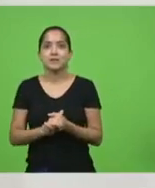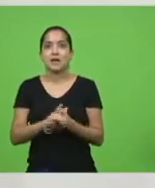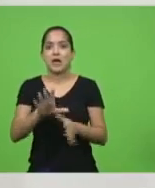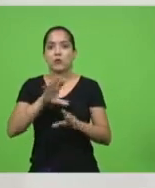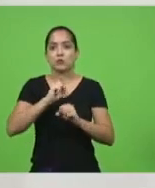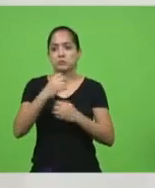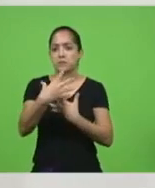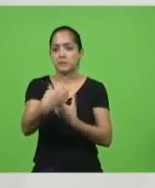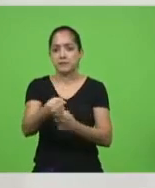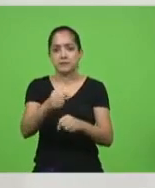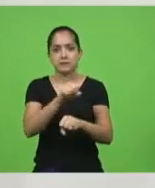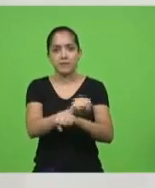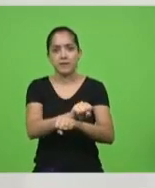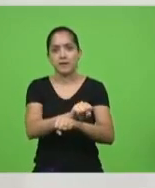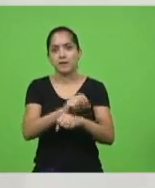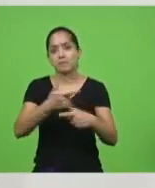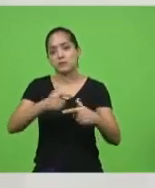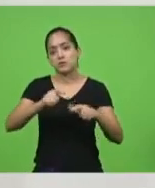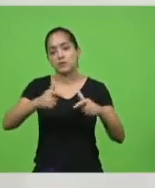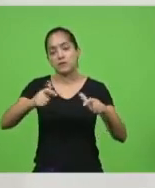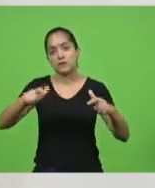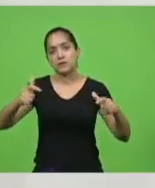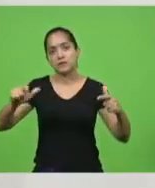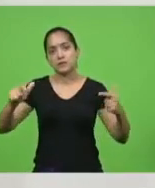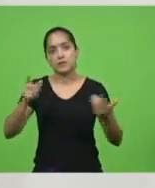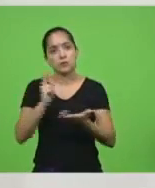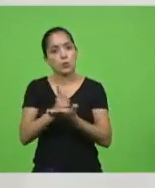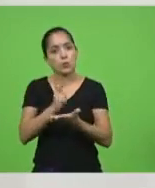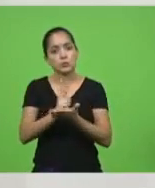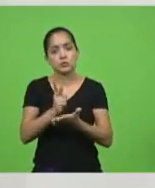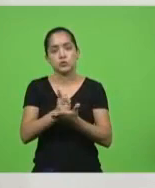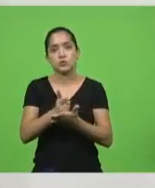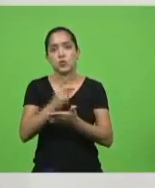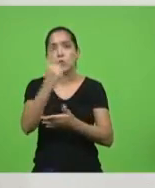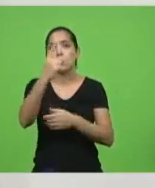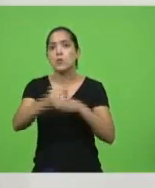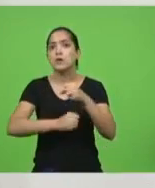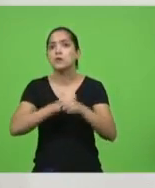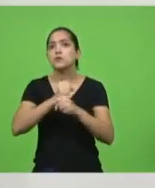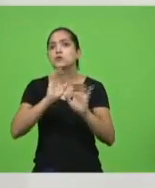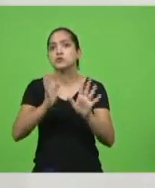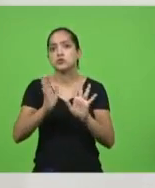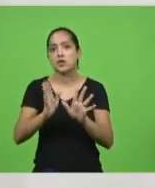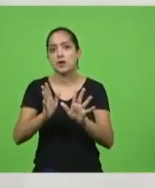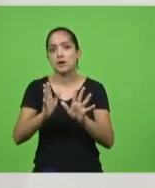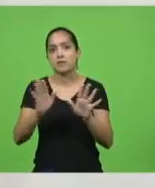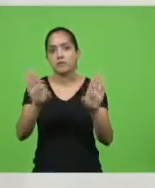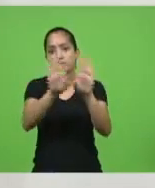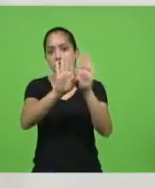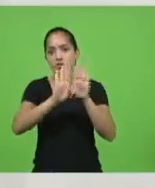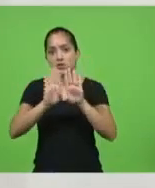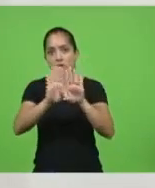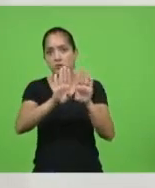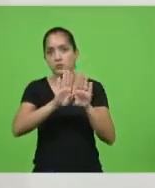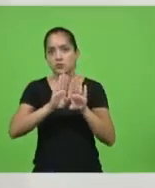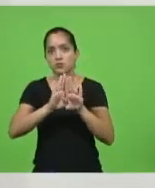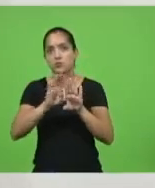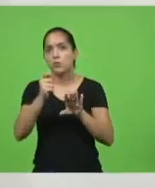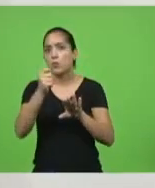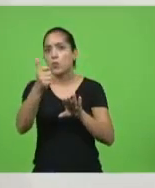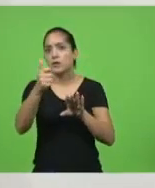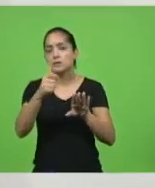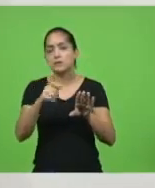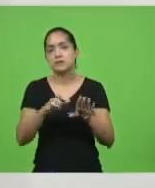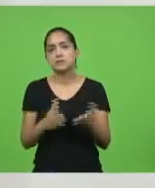que só vem crescendo cada vez mais. Fecharam um ano praticamente, fecharam um ano